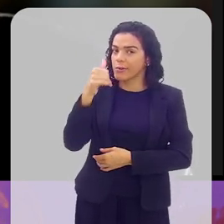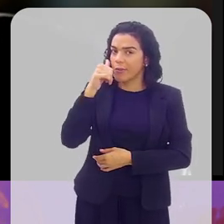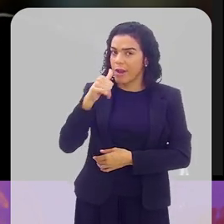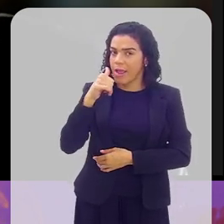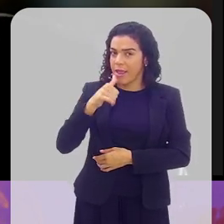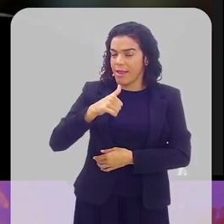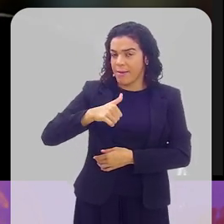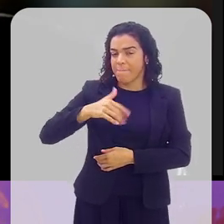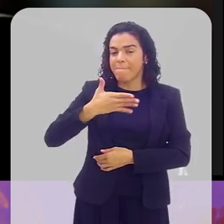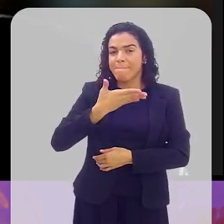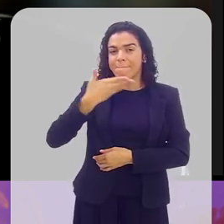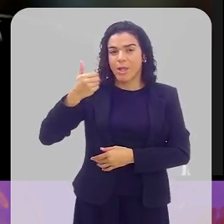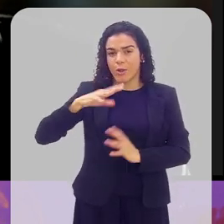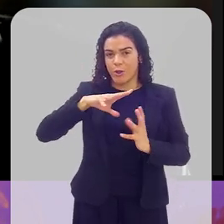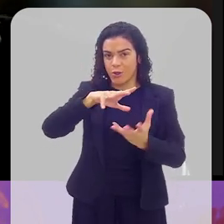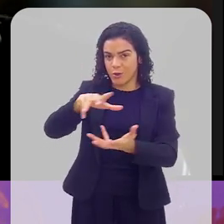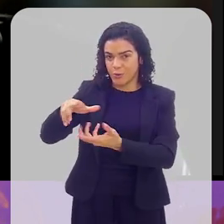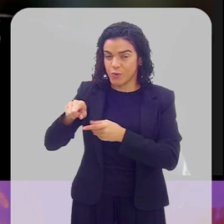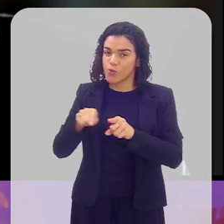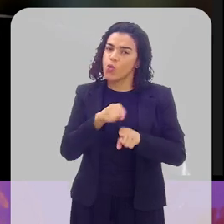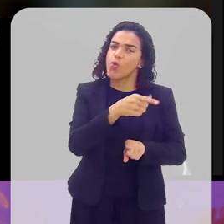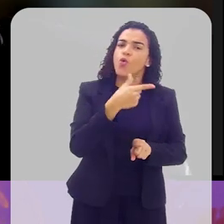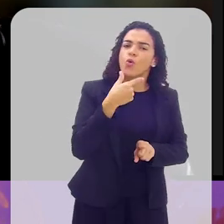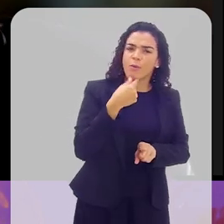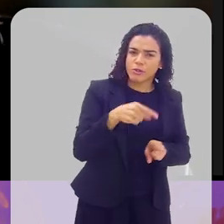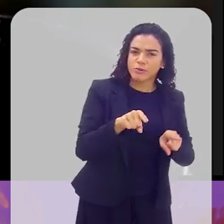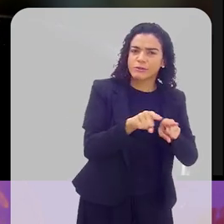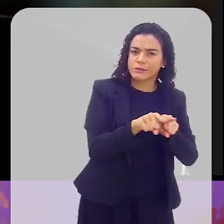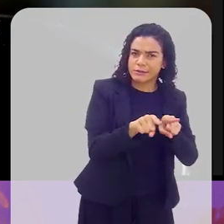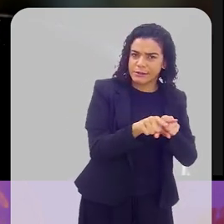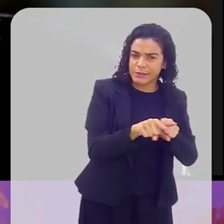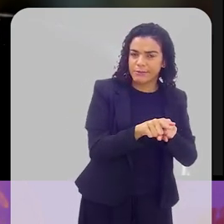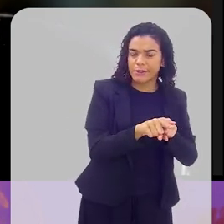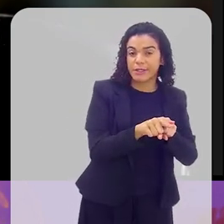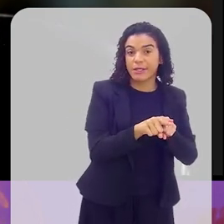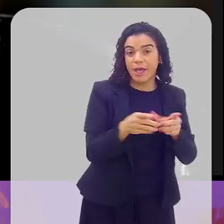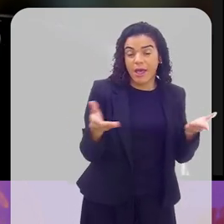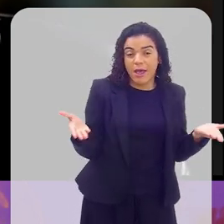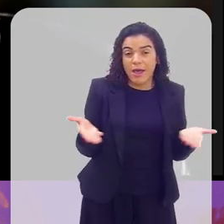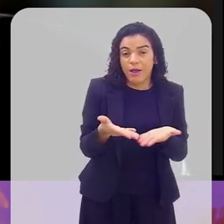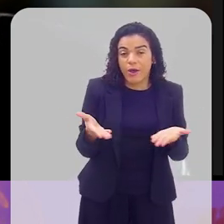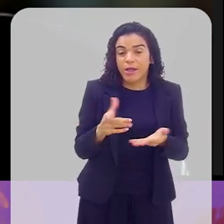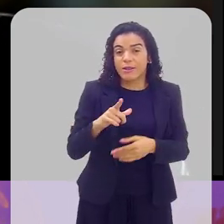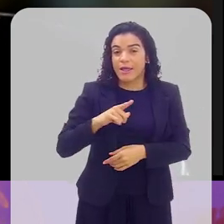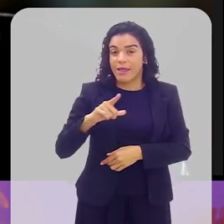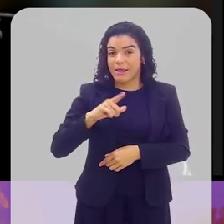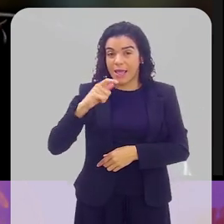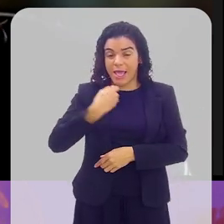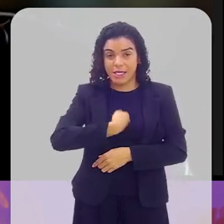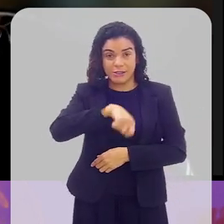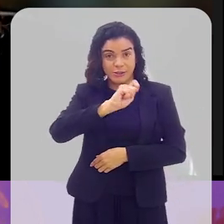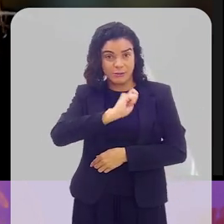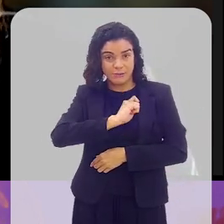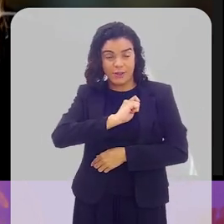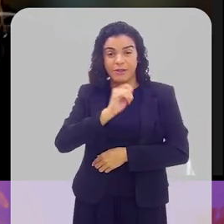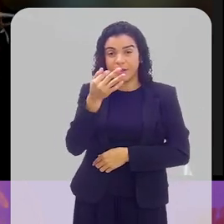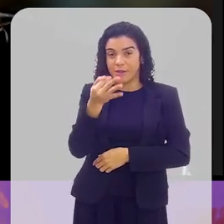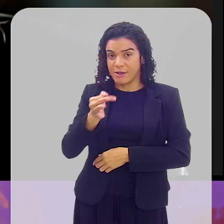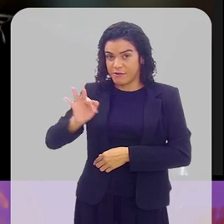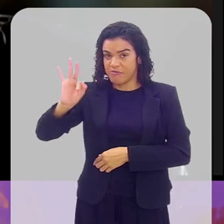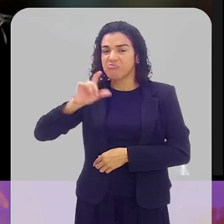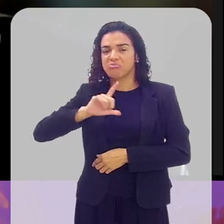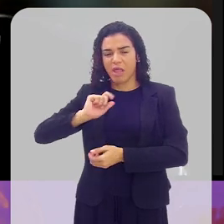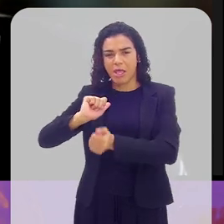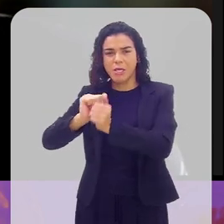verdade, já conseguiram ser o número um do mundo. No masculino, tivemos também vários atletas que conseguiram ser o número um. Atualmente, a Espanha e a